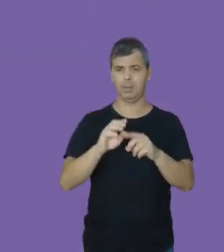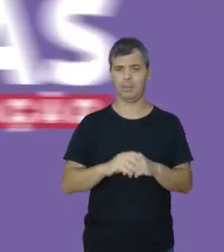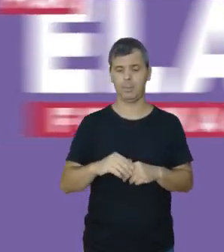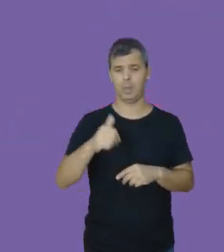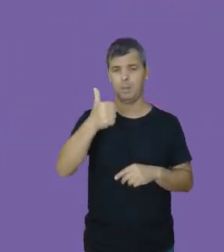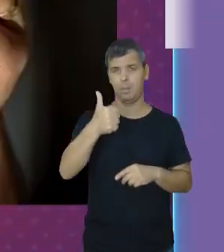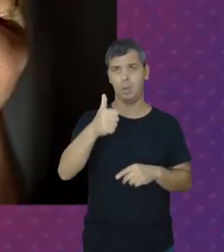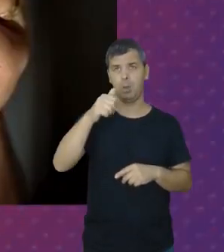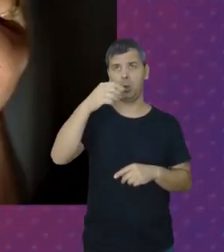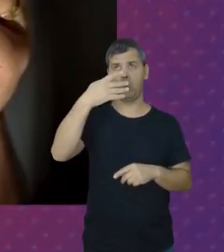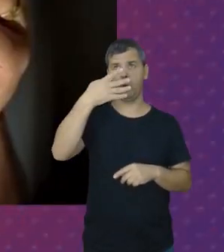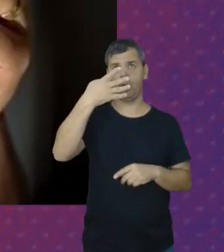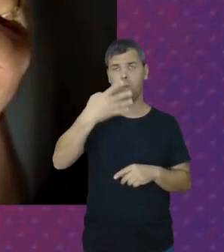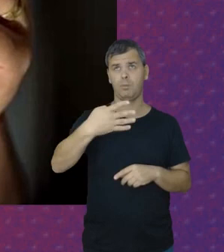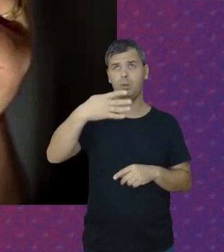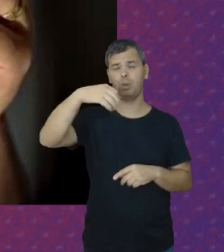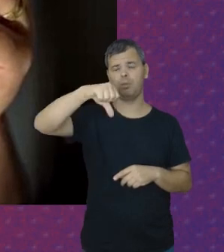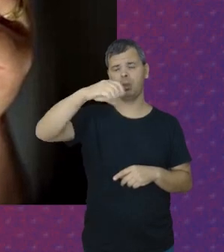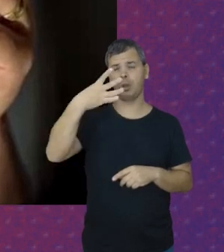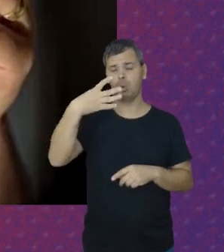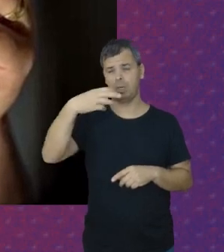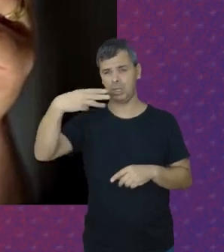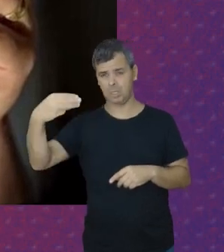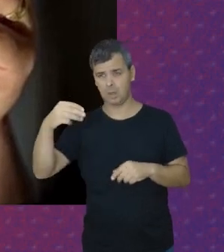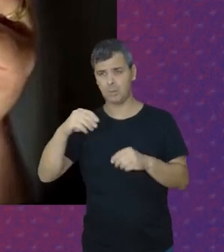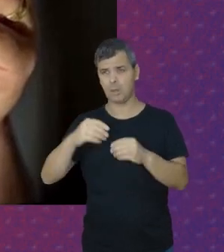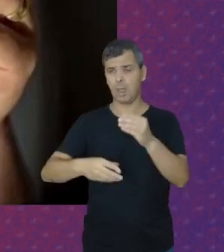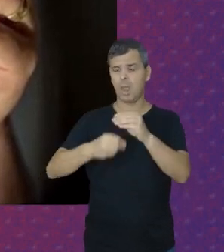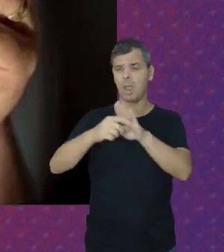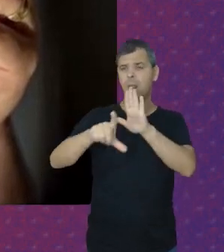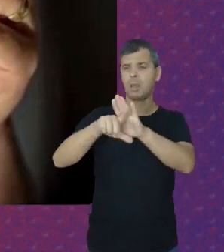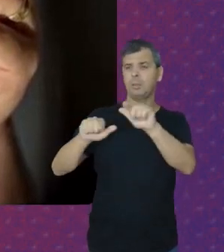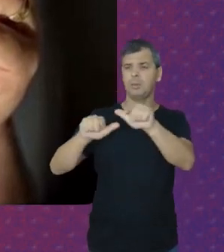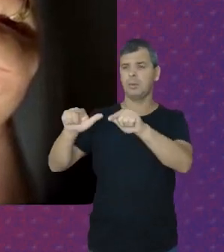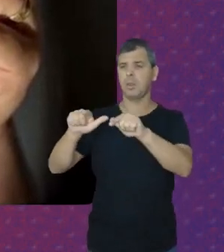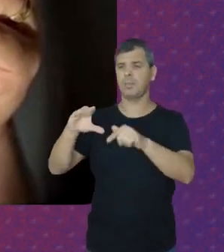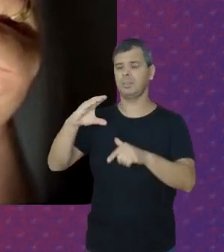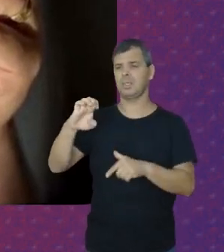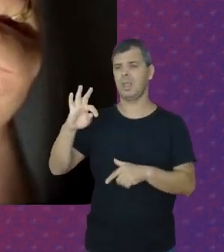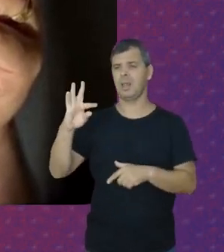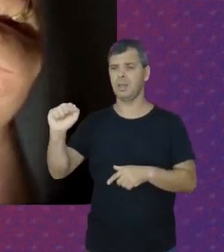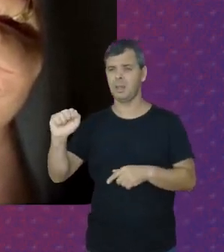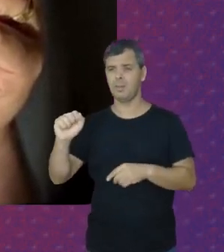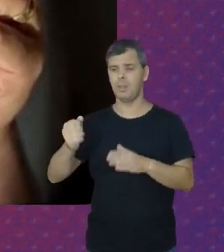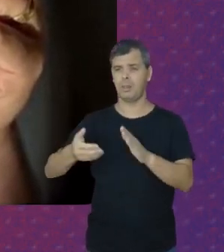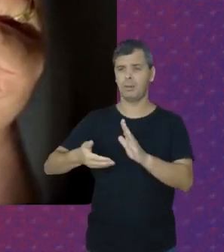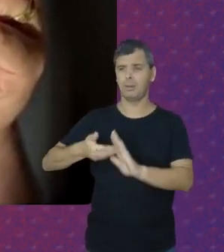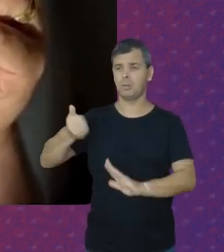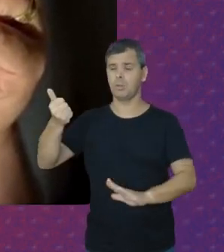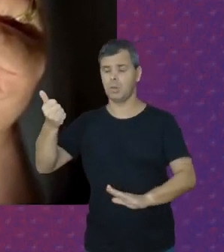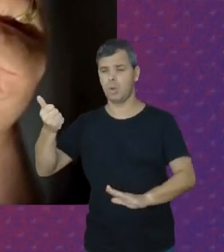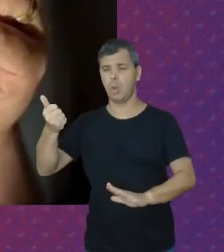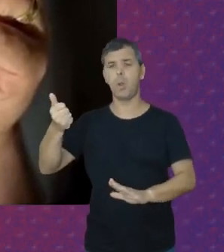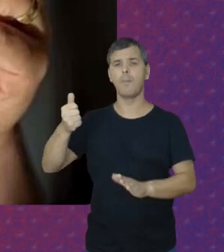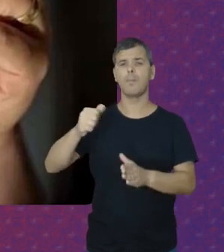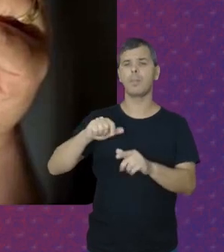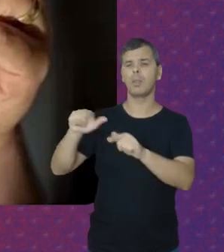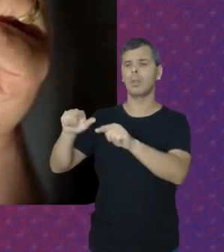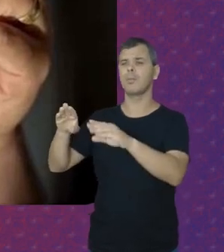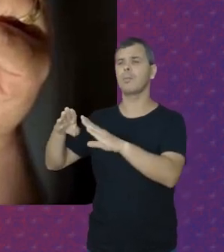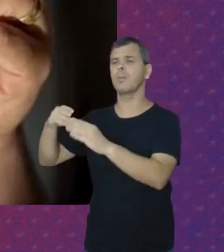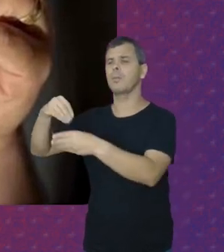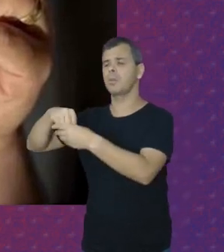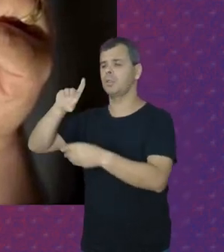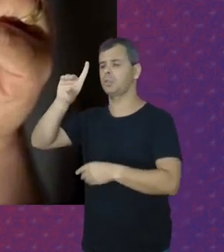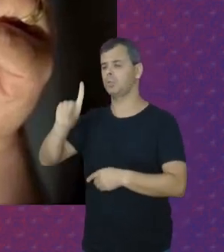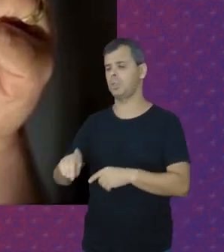1943 A Consolidação das Leis do Trabalho A CLT Excluiu os trabalhadores domésticos Na definição